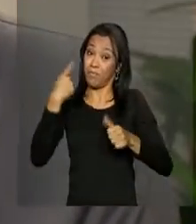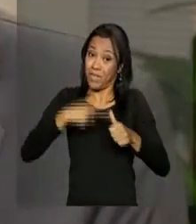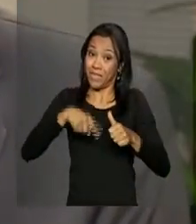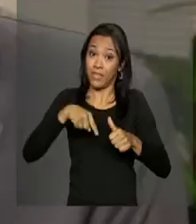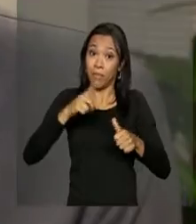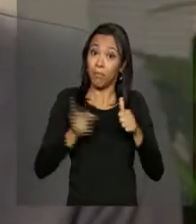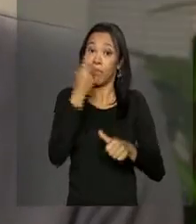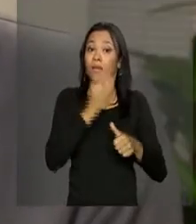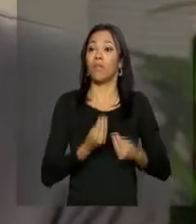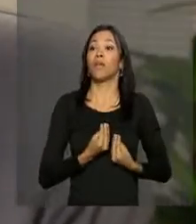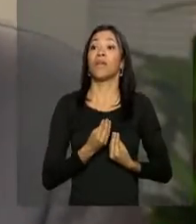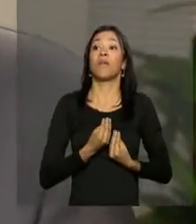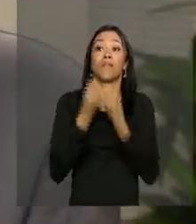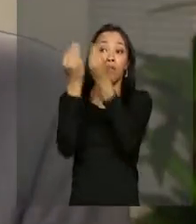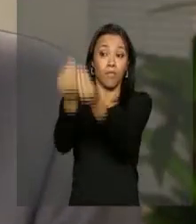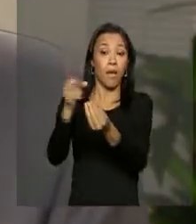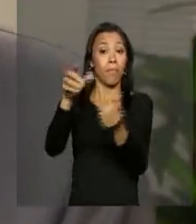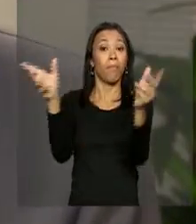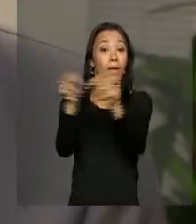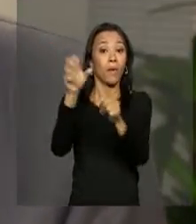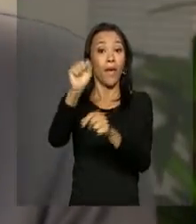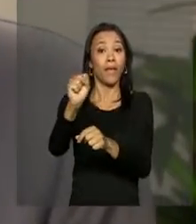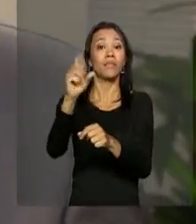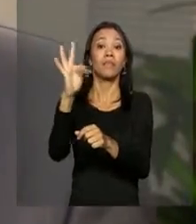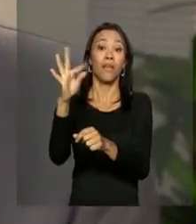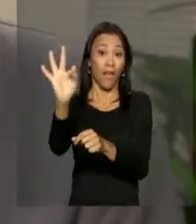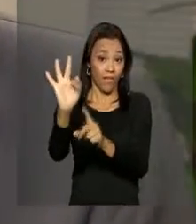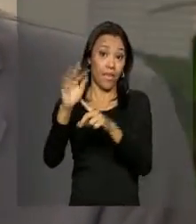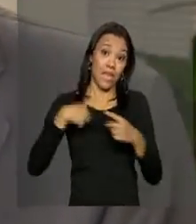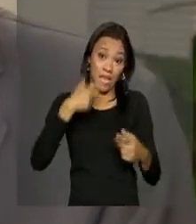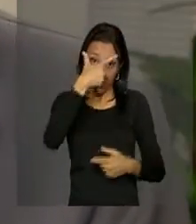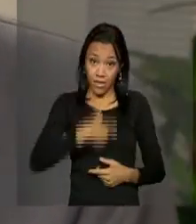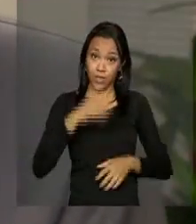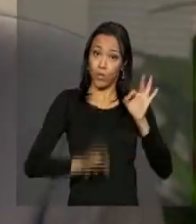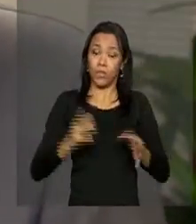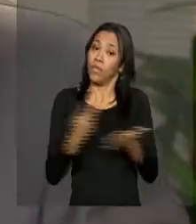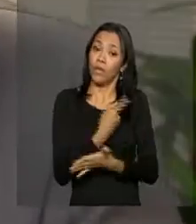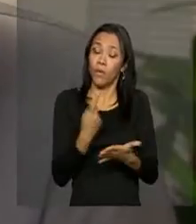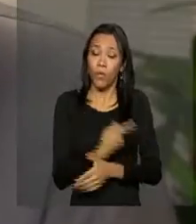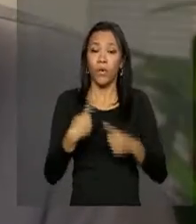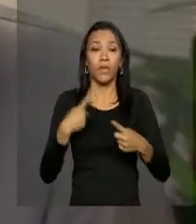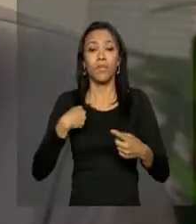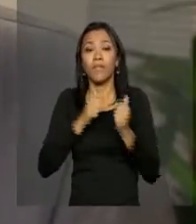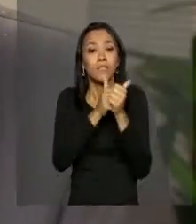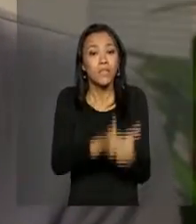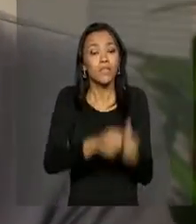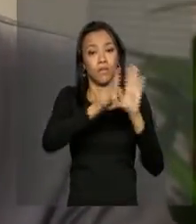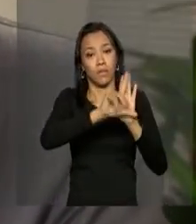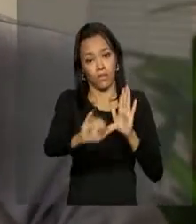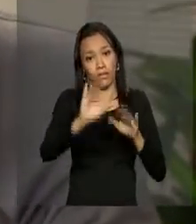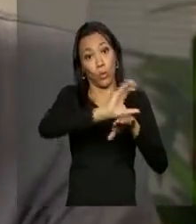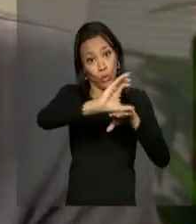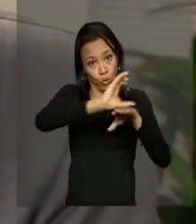Supremo Tribunal Federal, ele incorreu uma grave violação das nossas leis e uma grave violação da nossa Constituição. Nós fizemos essas críticas e